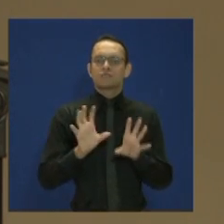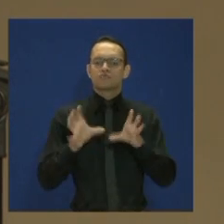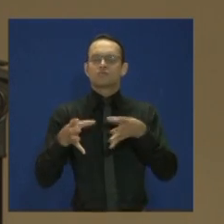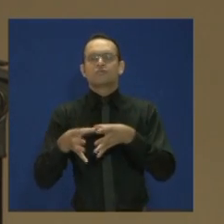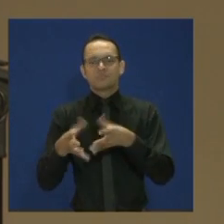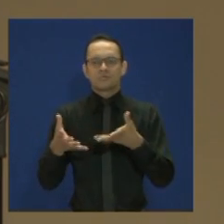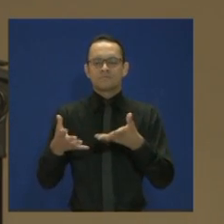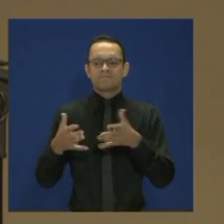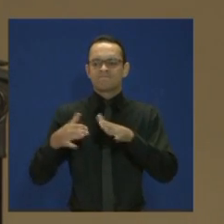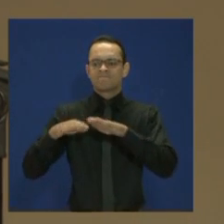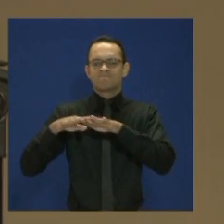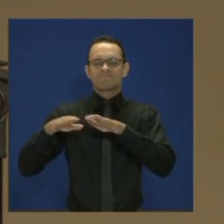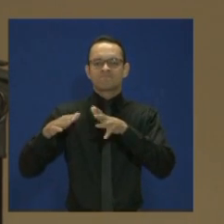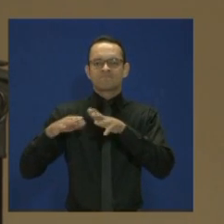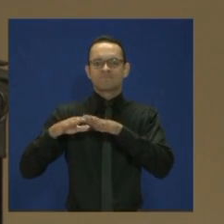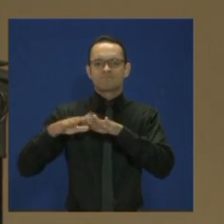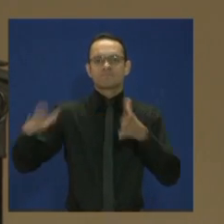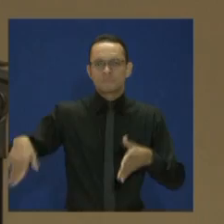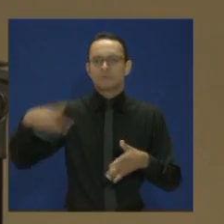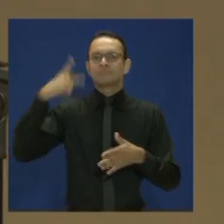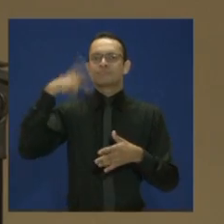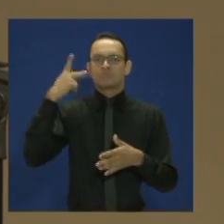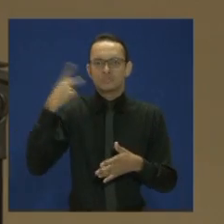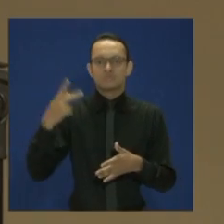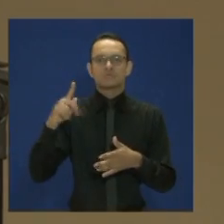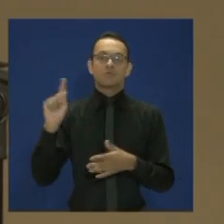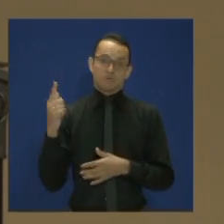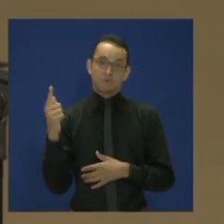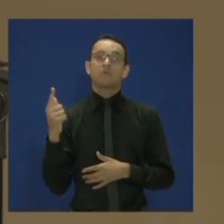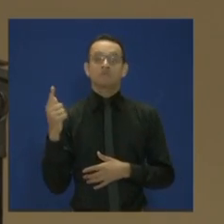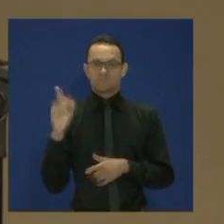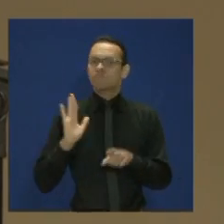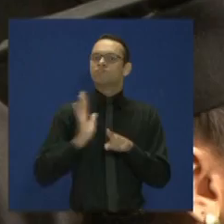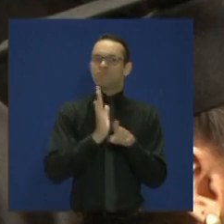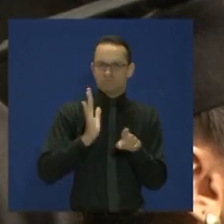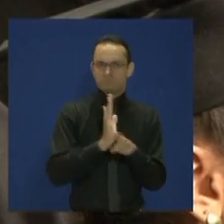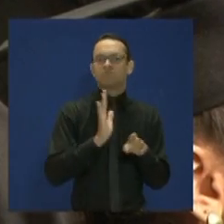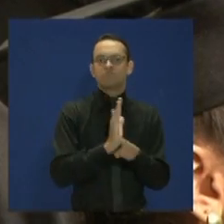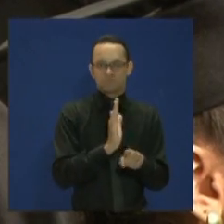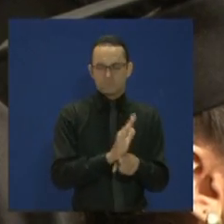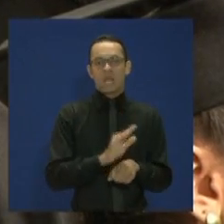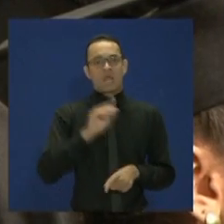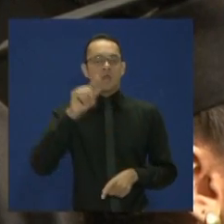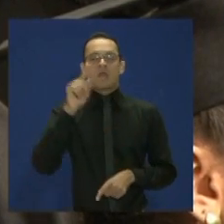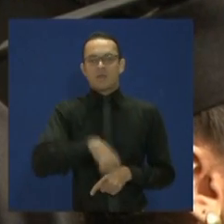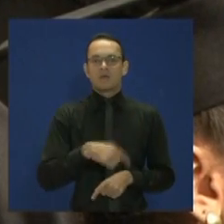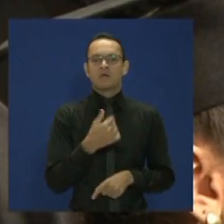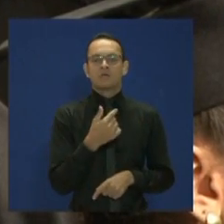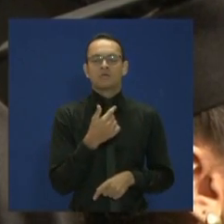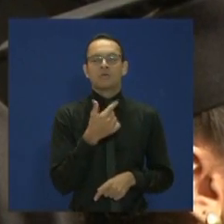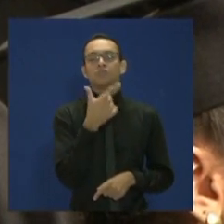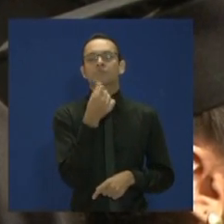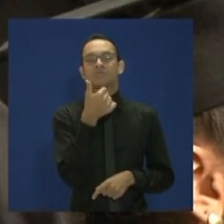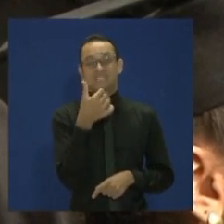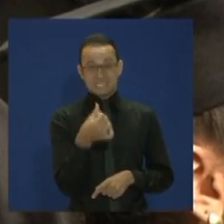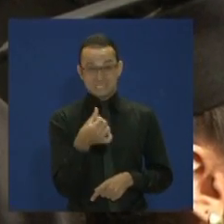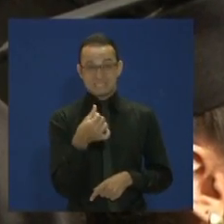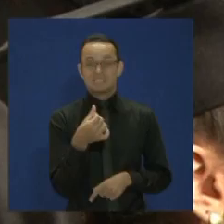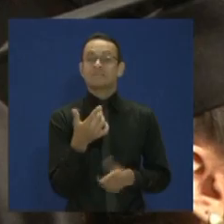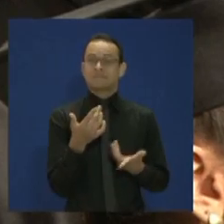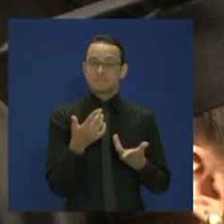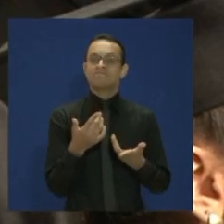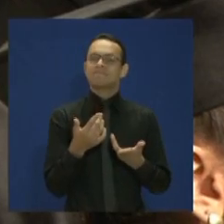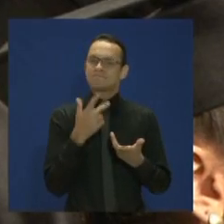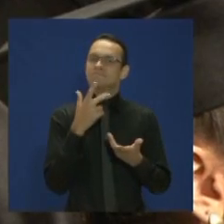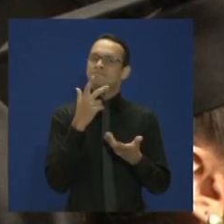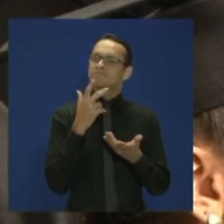Apenas nesse ano, essa bancada, ano 2016, em 2016, portanto,